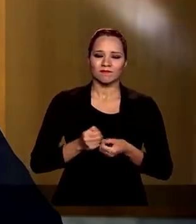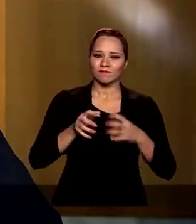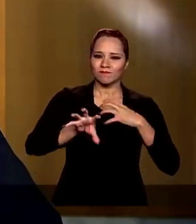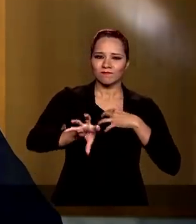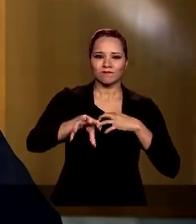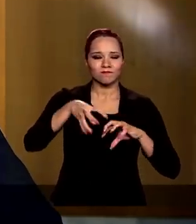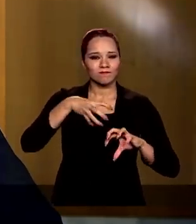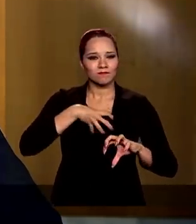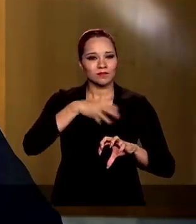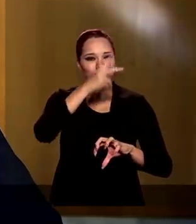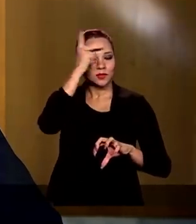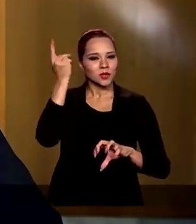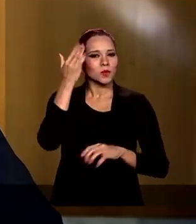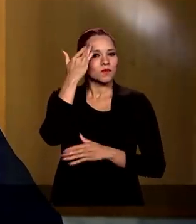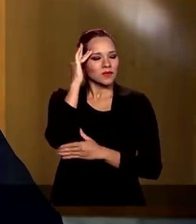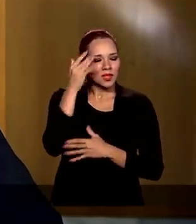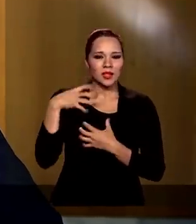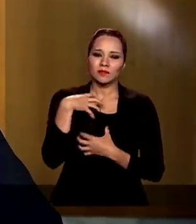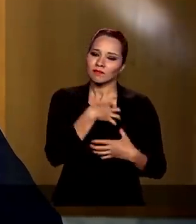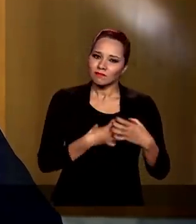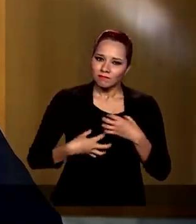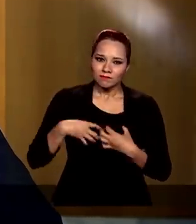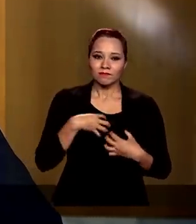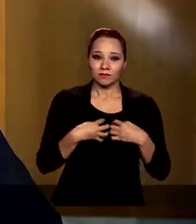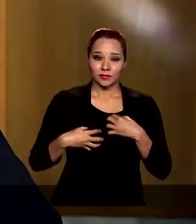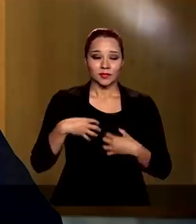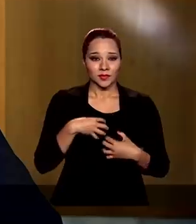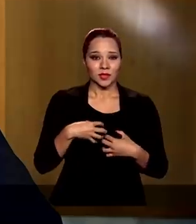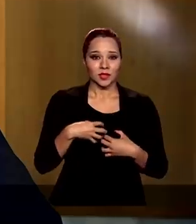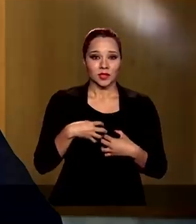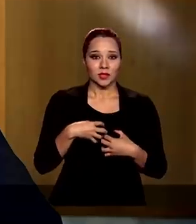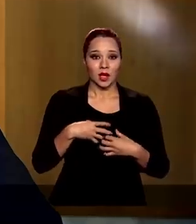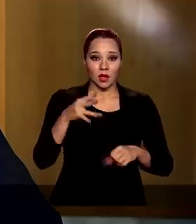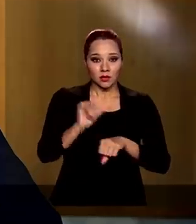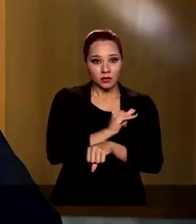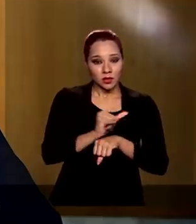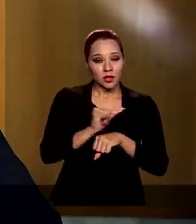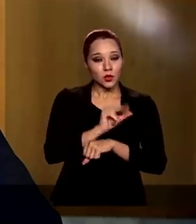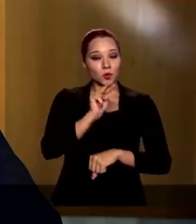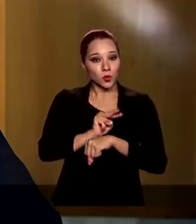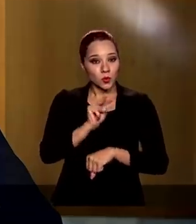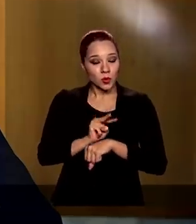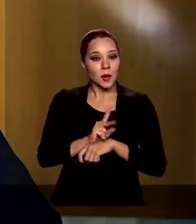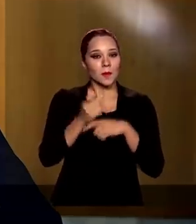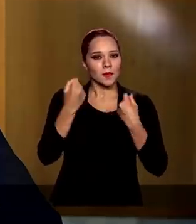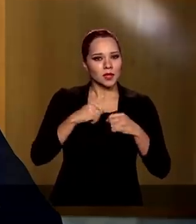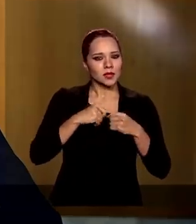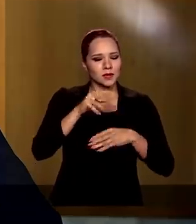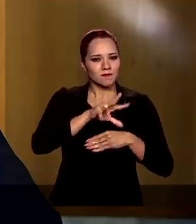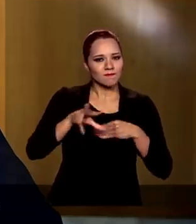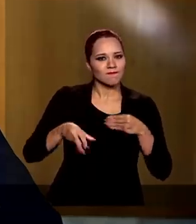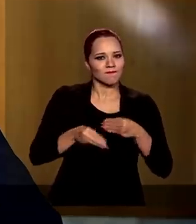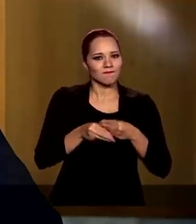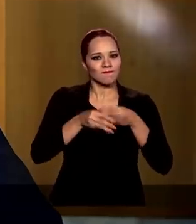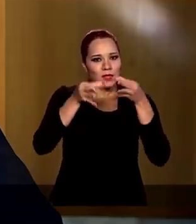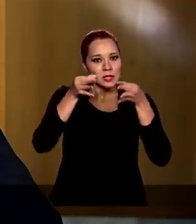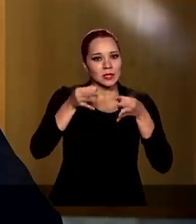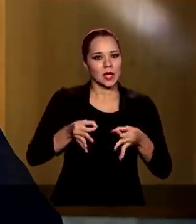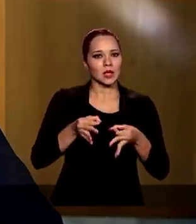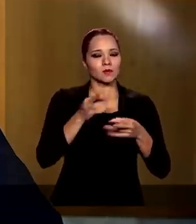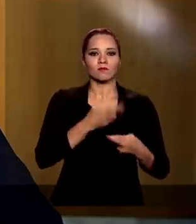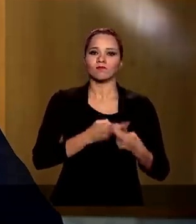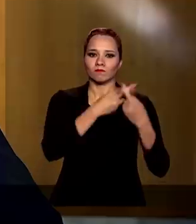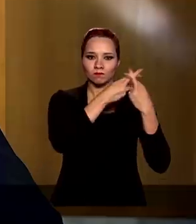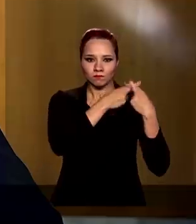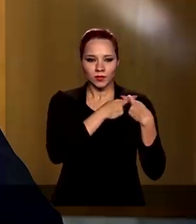várias referências a um discurso do diretor-geral da Organização Mundial da Saúde, que também reforçam a preocupação com a vida